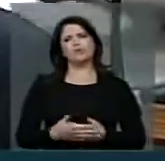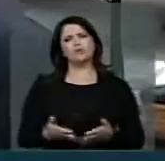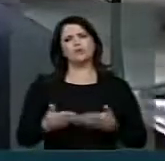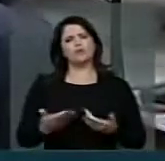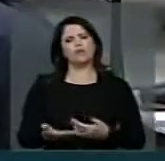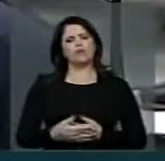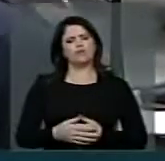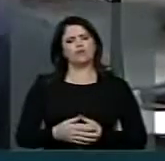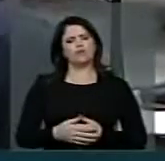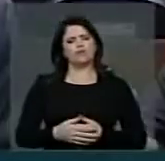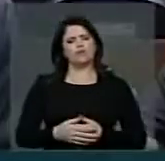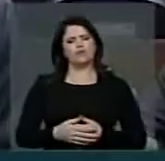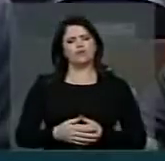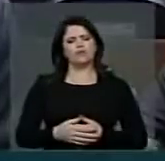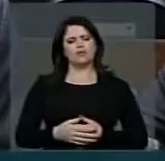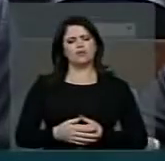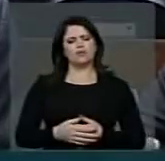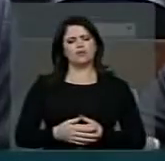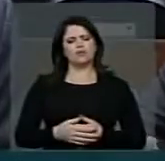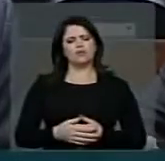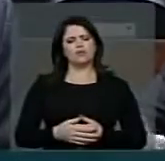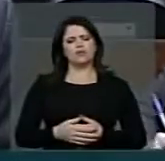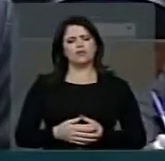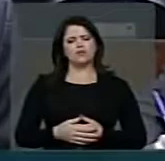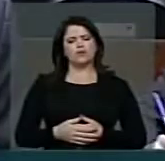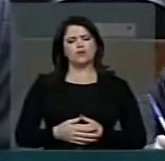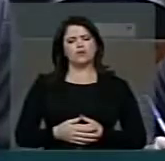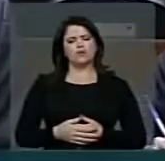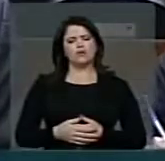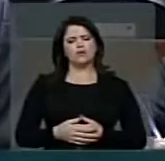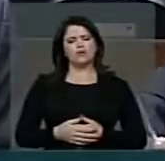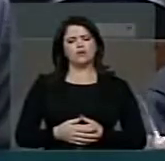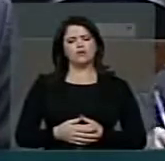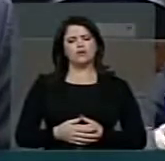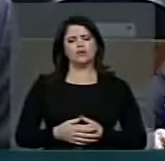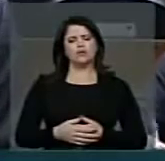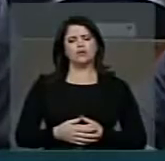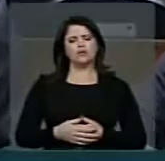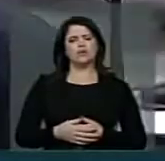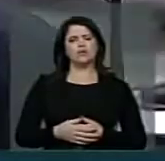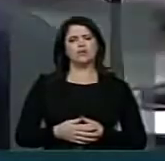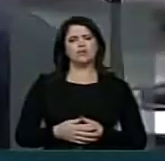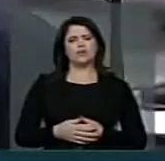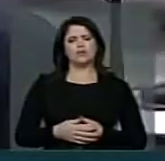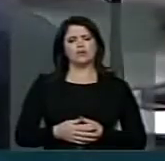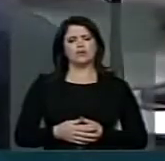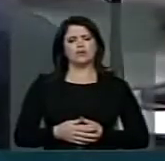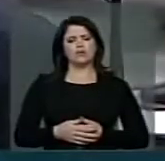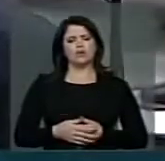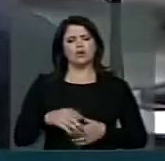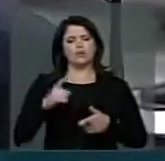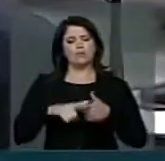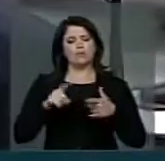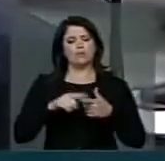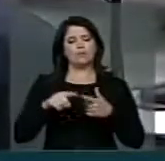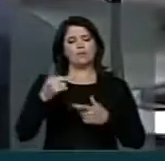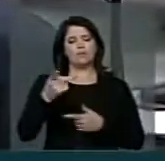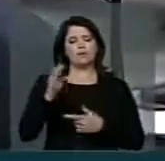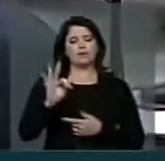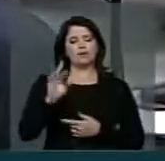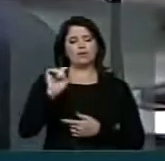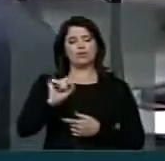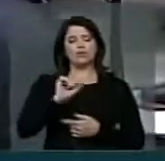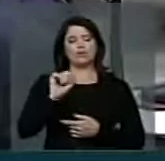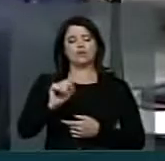afirmar... O que é que conclui? Claro, mas o problema do PT é que está